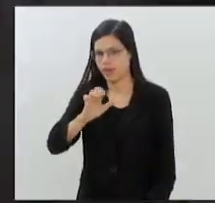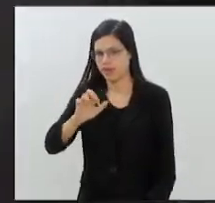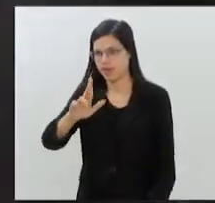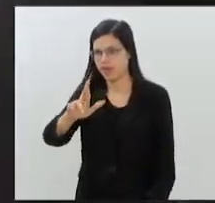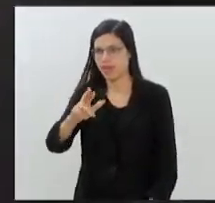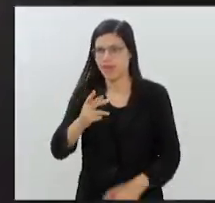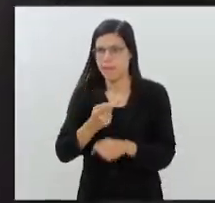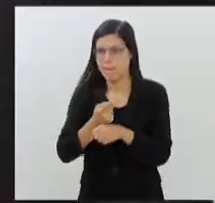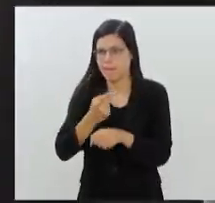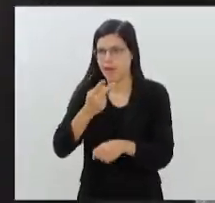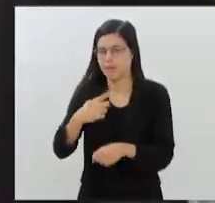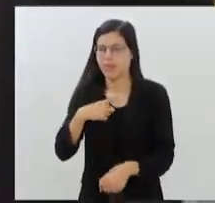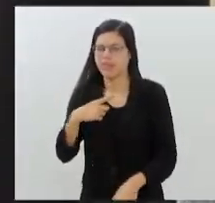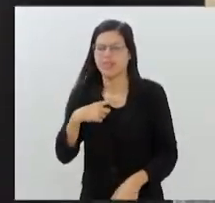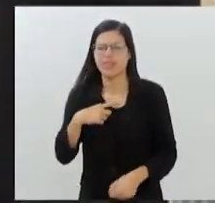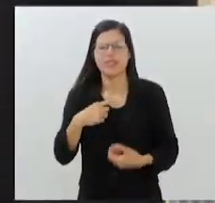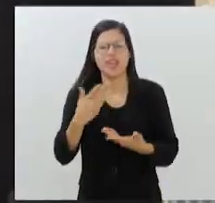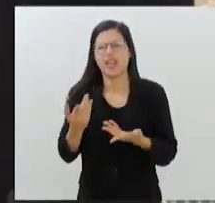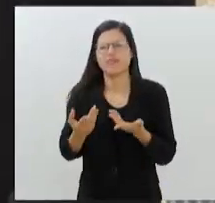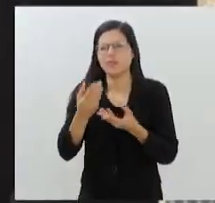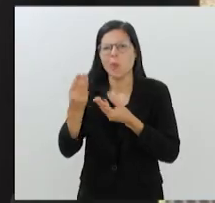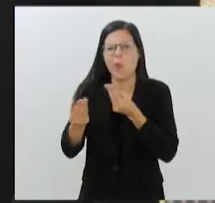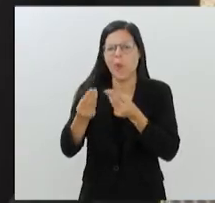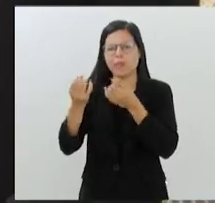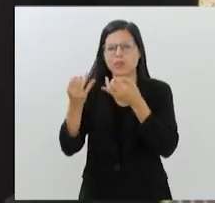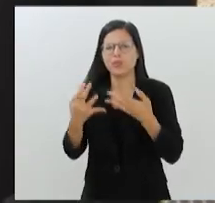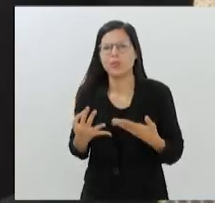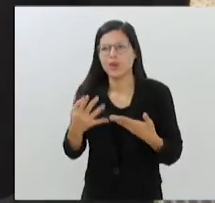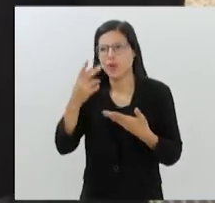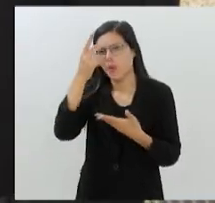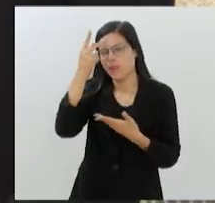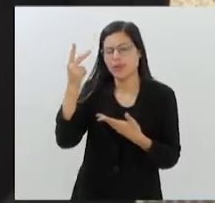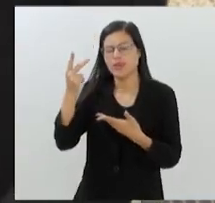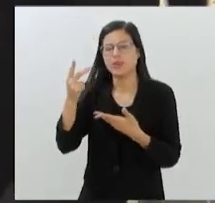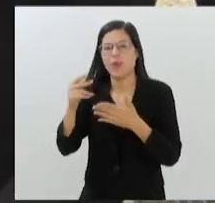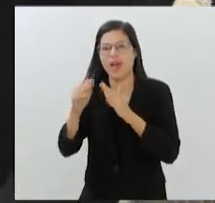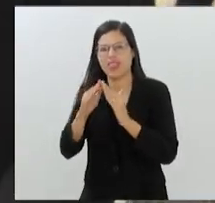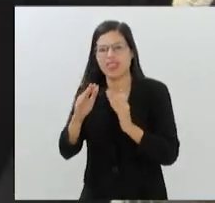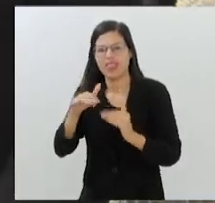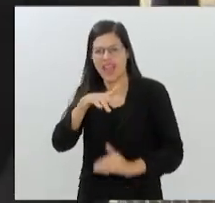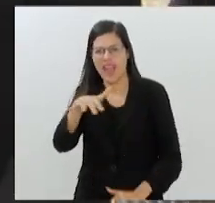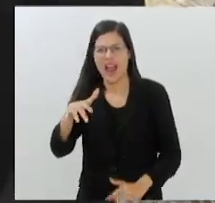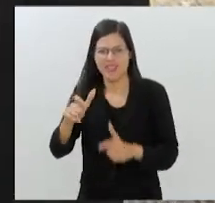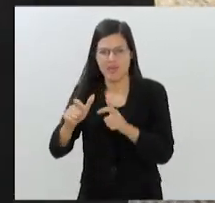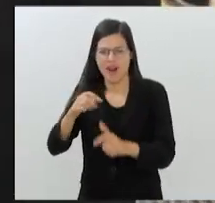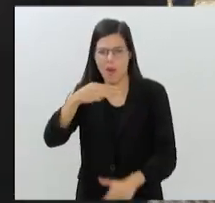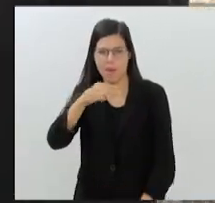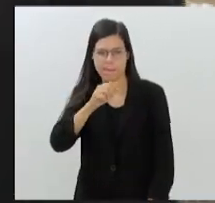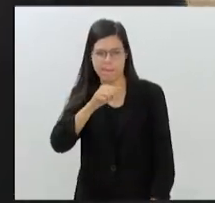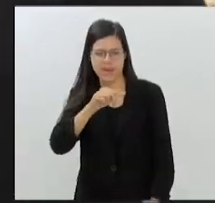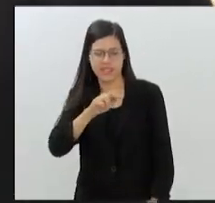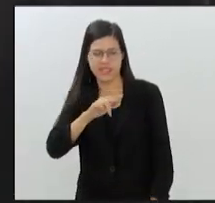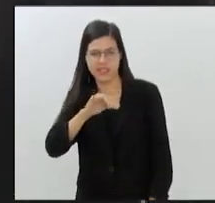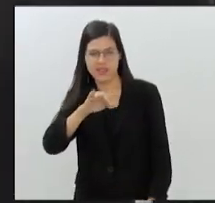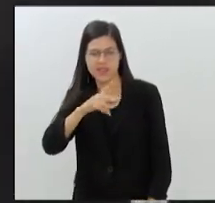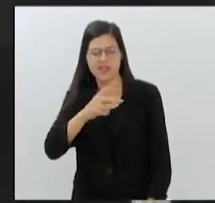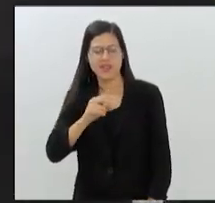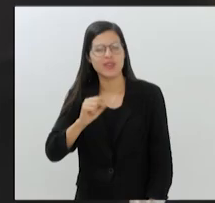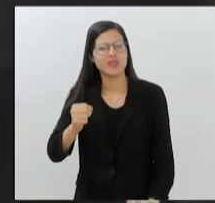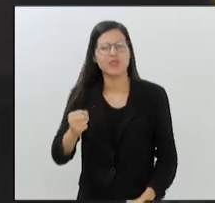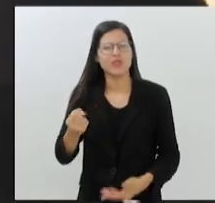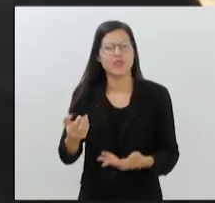apostar nessa carreira de sommelier, né? E como é que um garoto de Manguinhos se tornou hoje esse sommelier premiado? Bom dia, Flávia. Bom dia a todos.